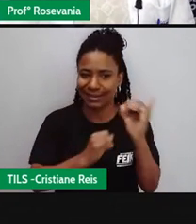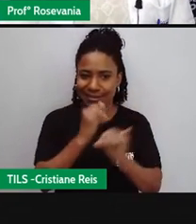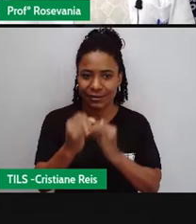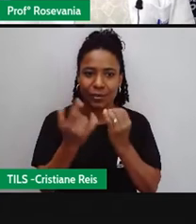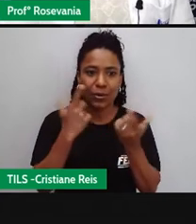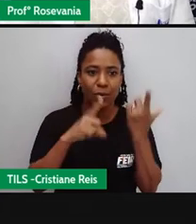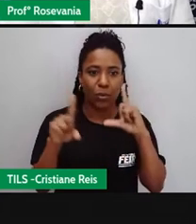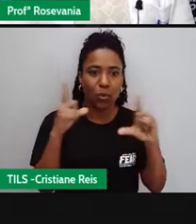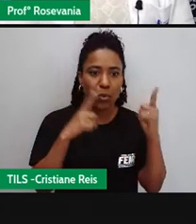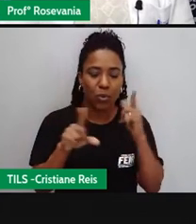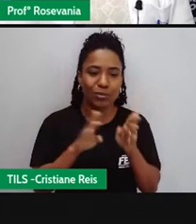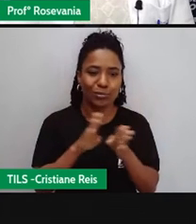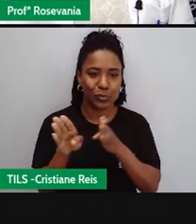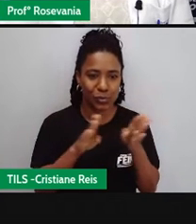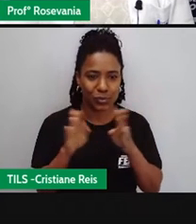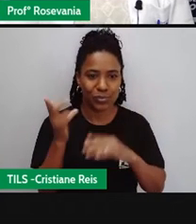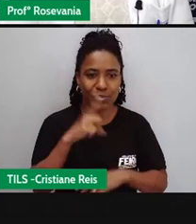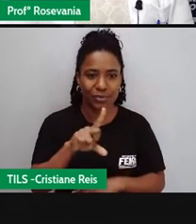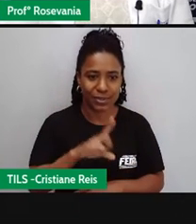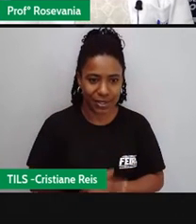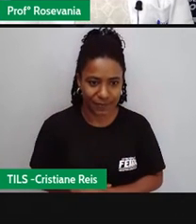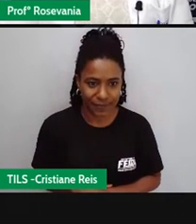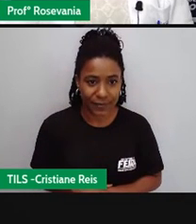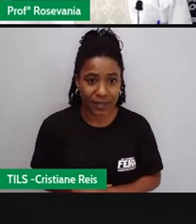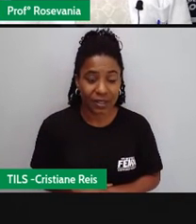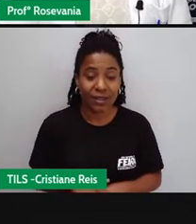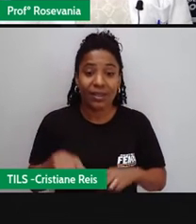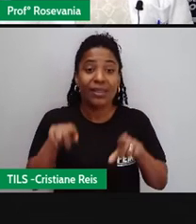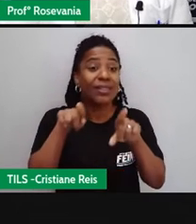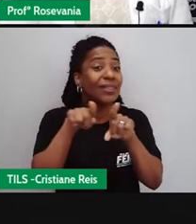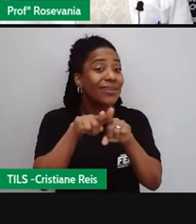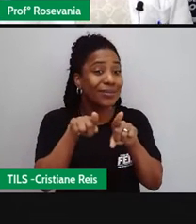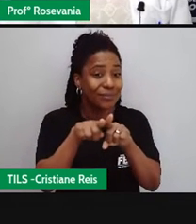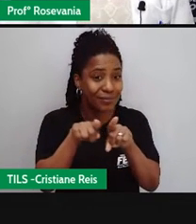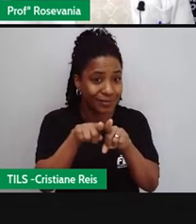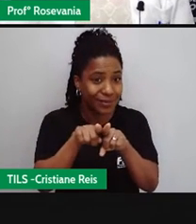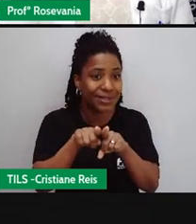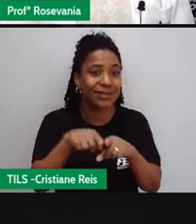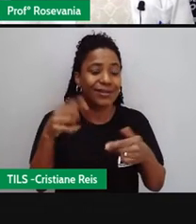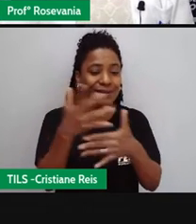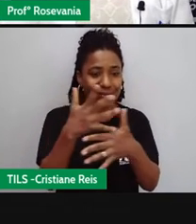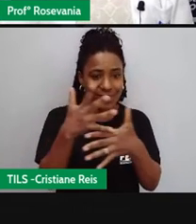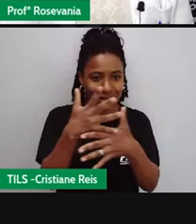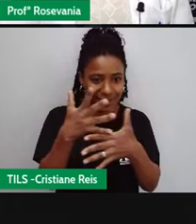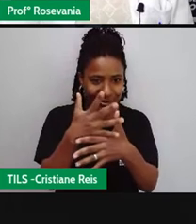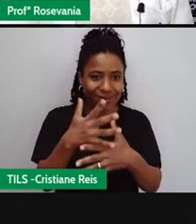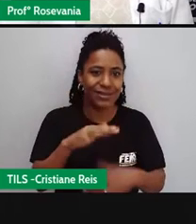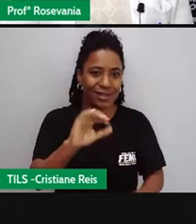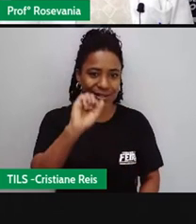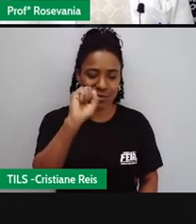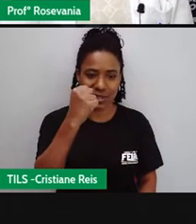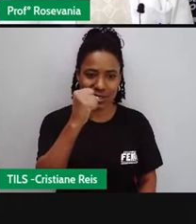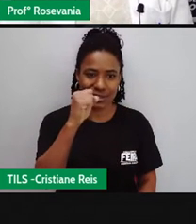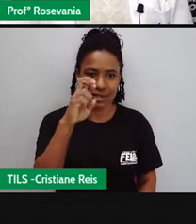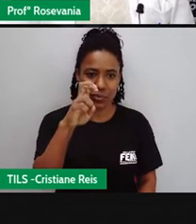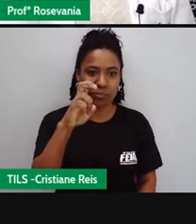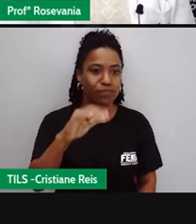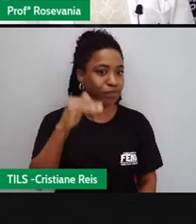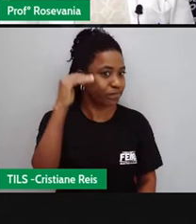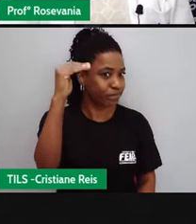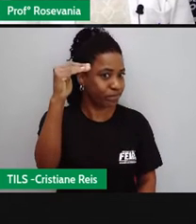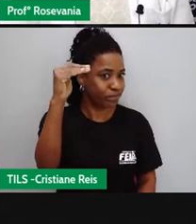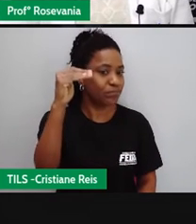E também na área urbana, eles ainda ficam acima, né, dos 85%, né, um número